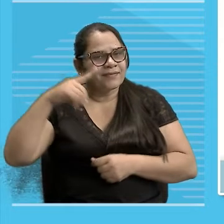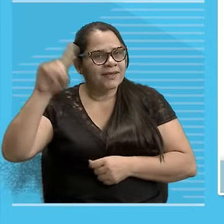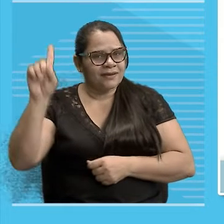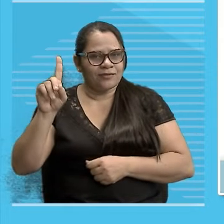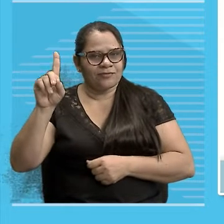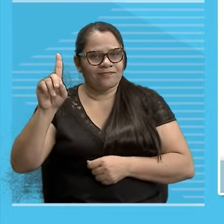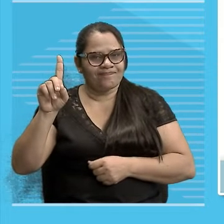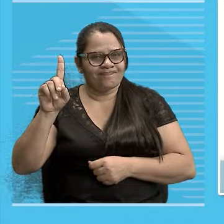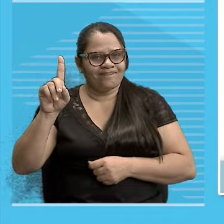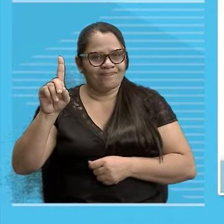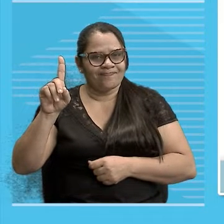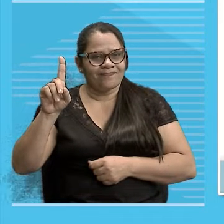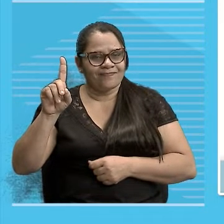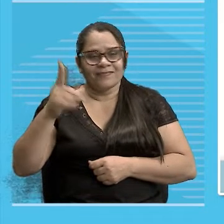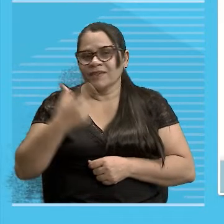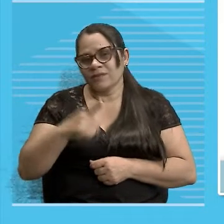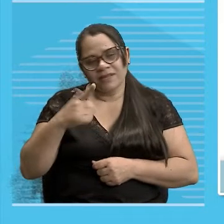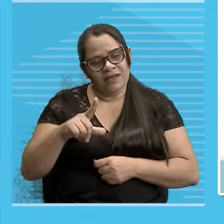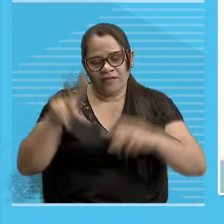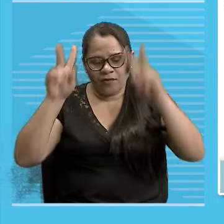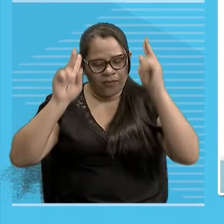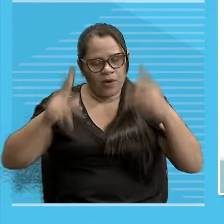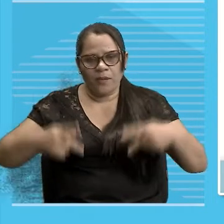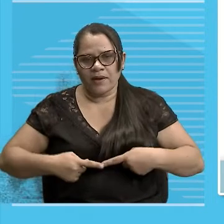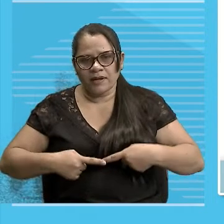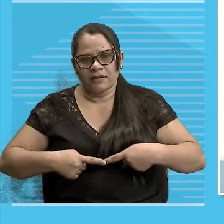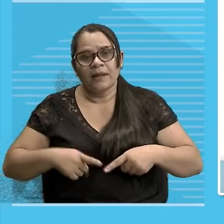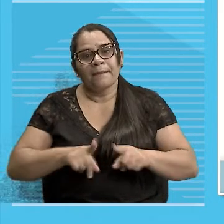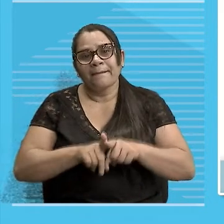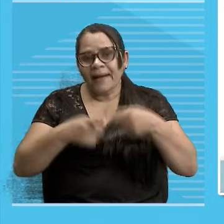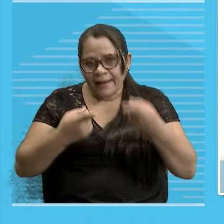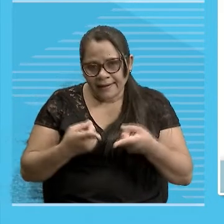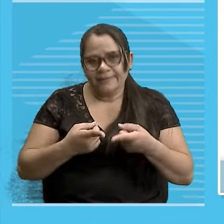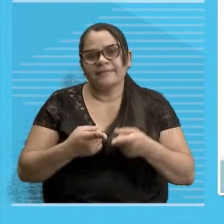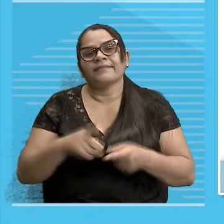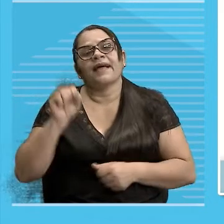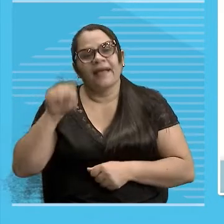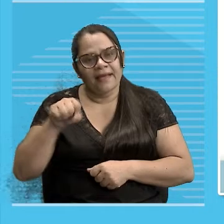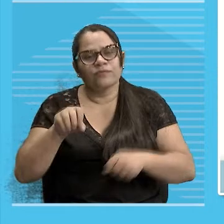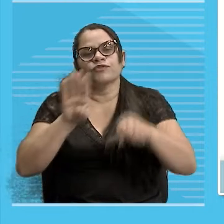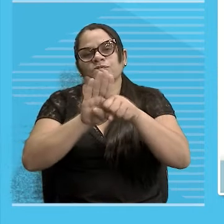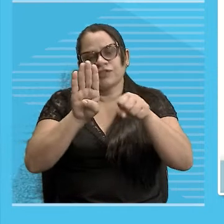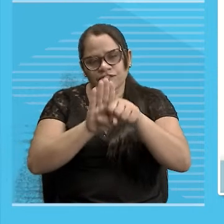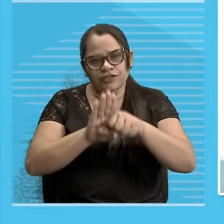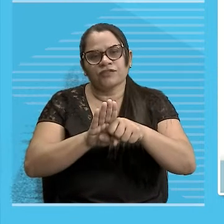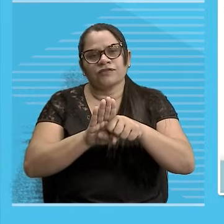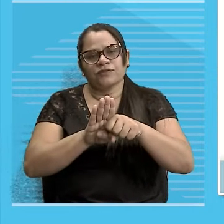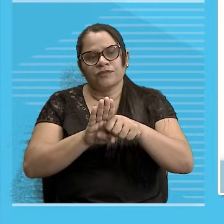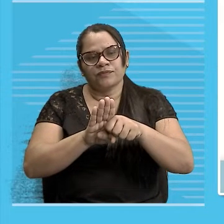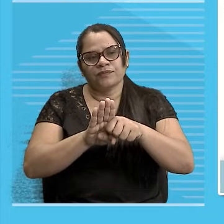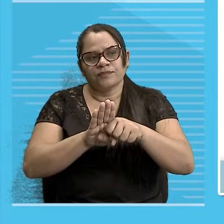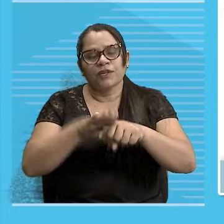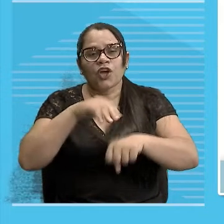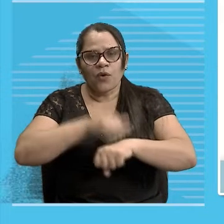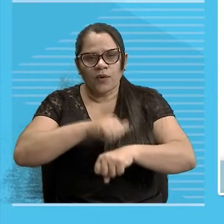Ele não pode deixar De ser um substantivo Concreto Tá Aí Os abstratos